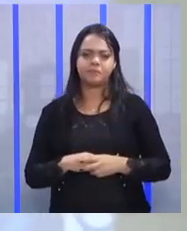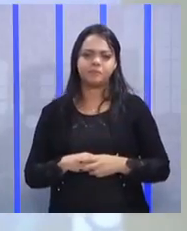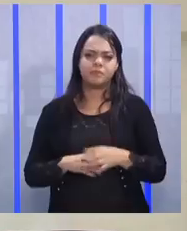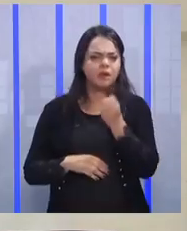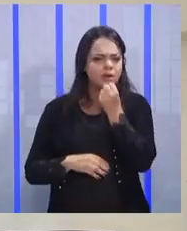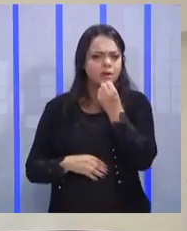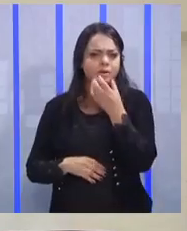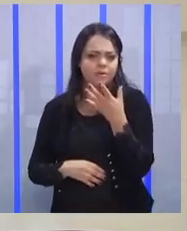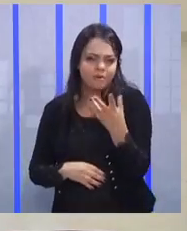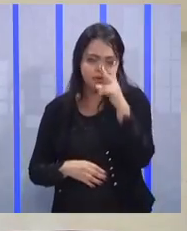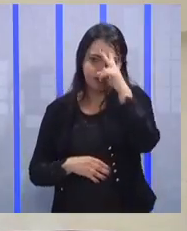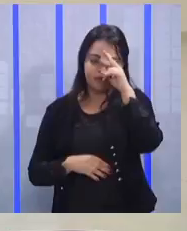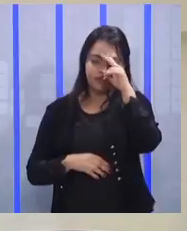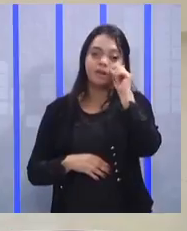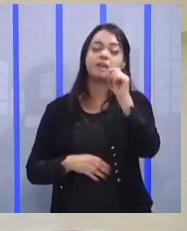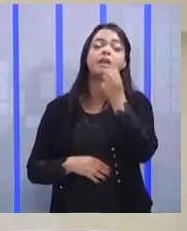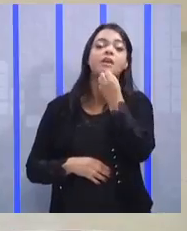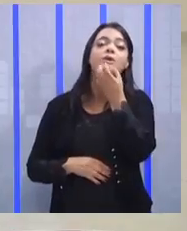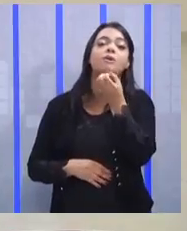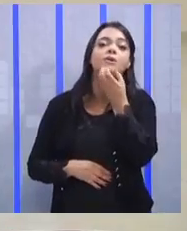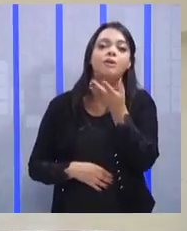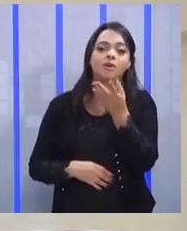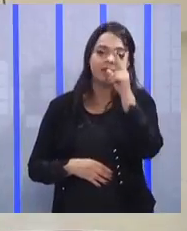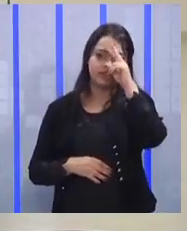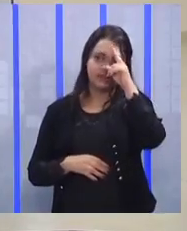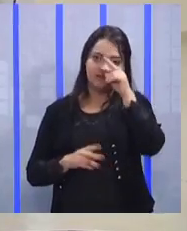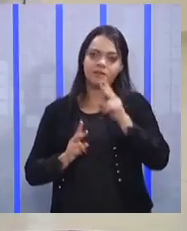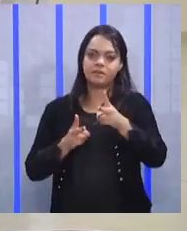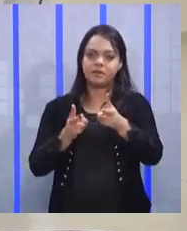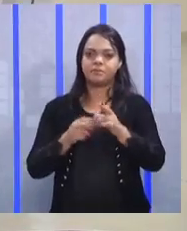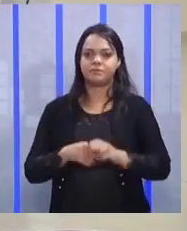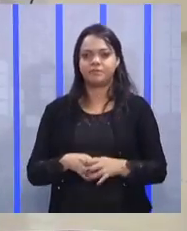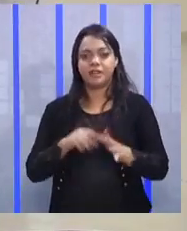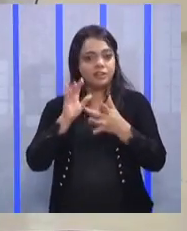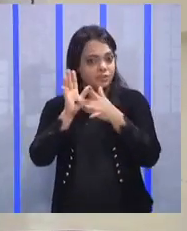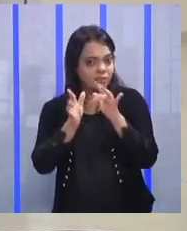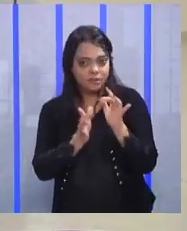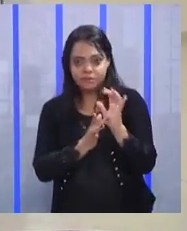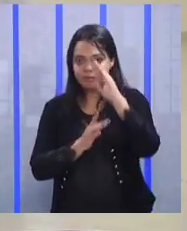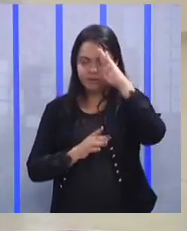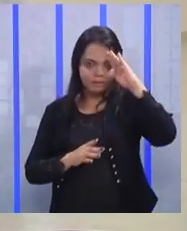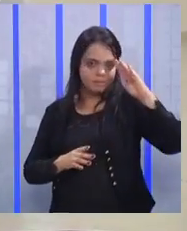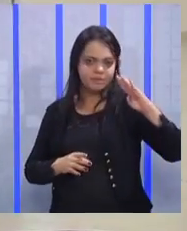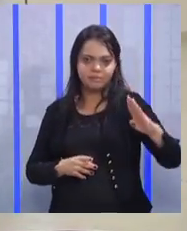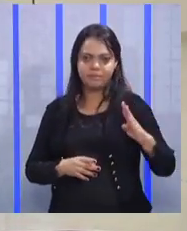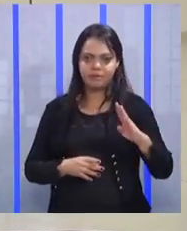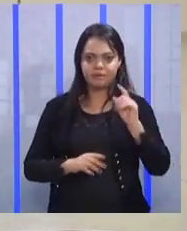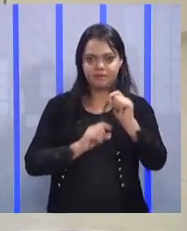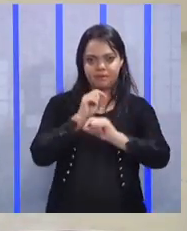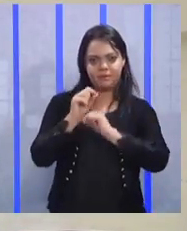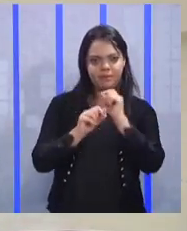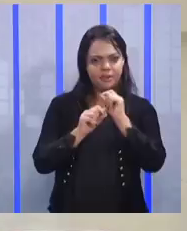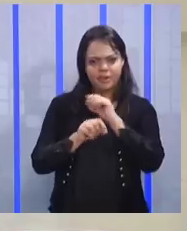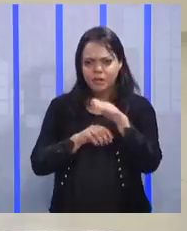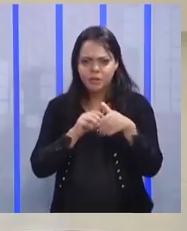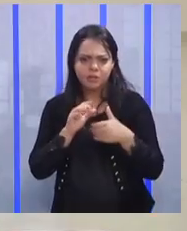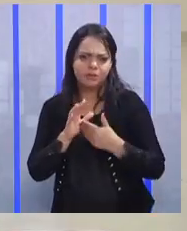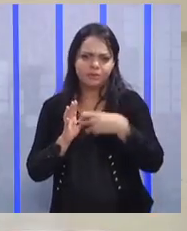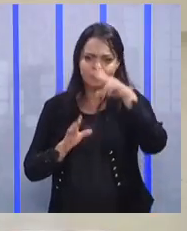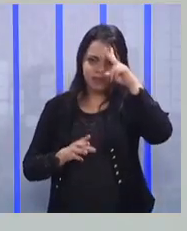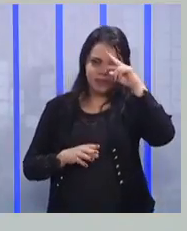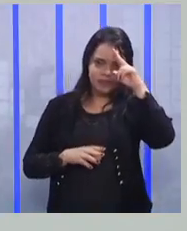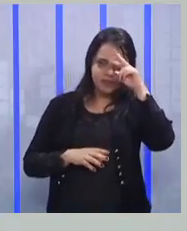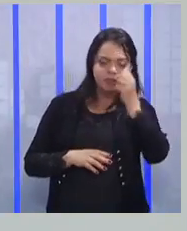contava muita história e dos grandes líderes aí? Jesus é o maior, né? Ele vinculava todas as histórias